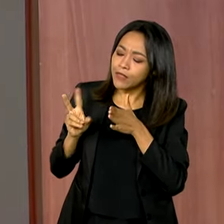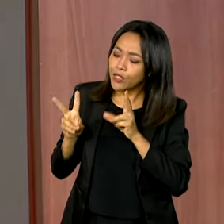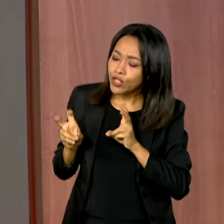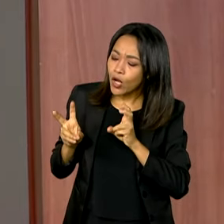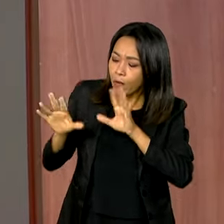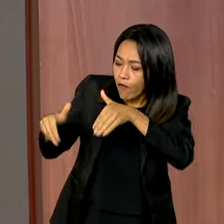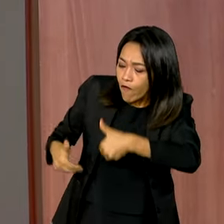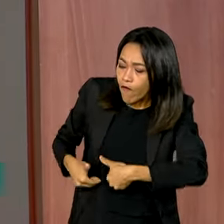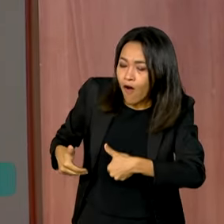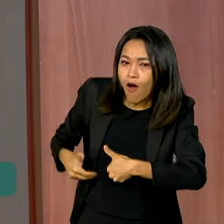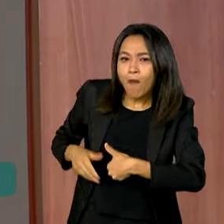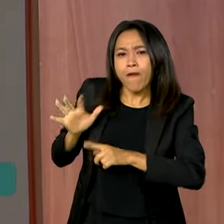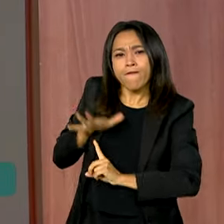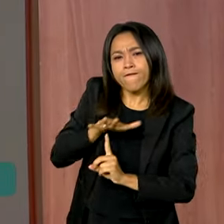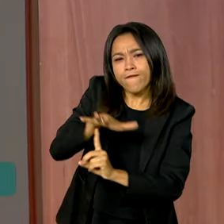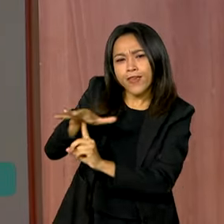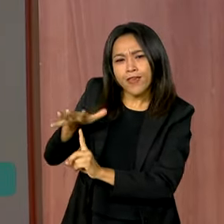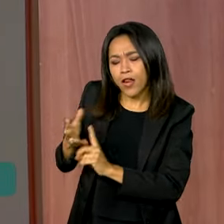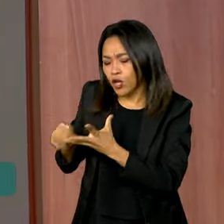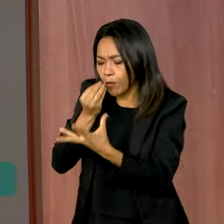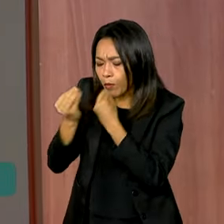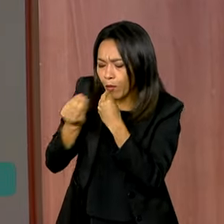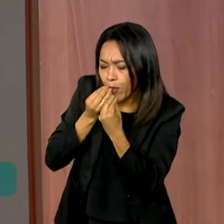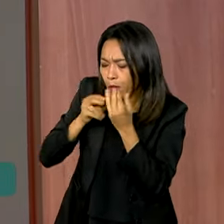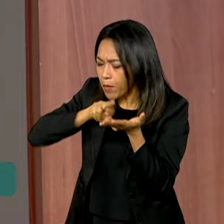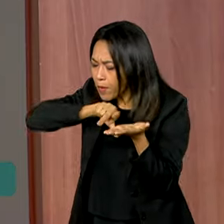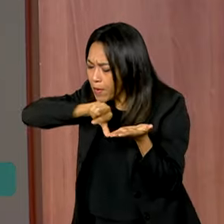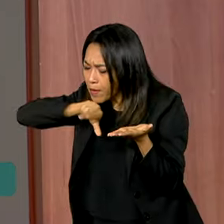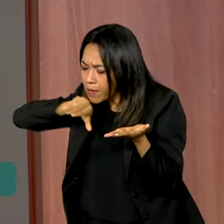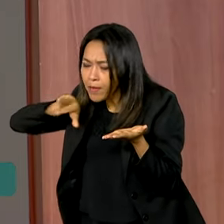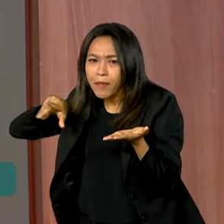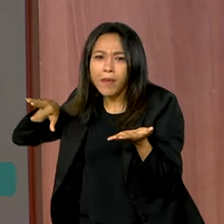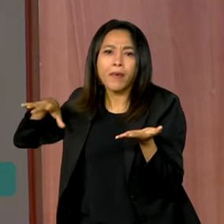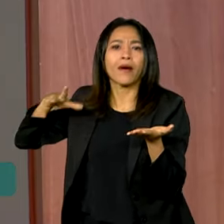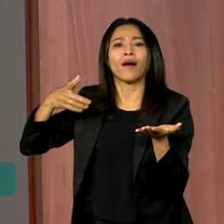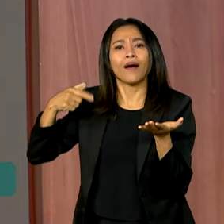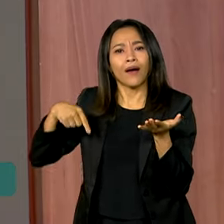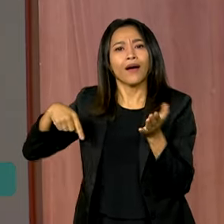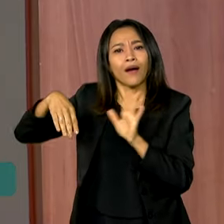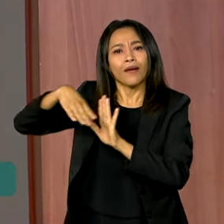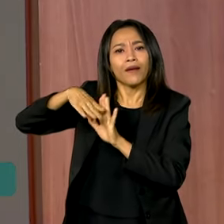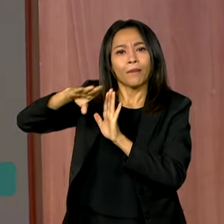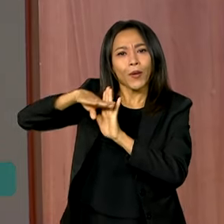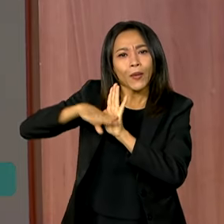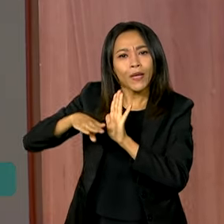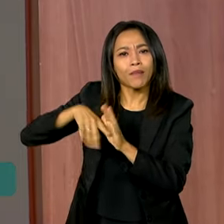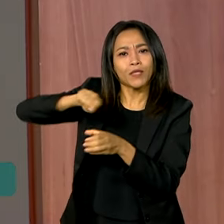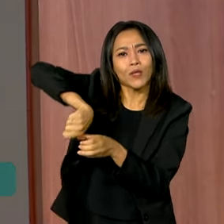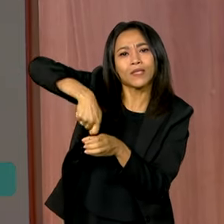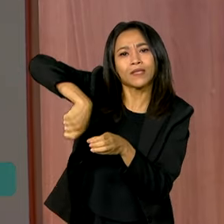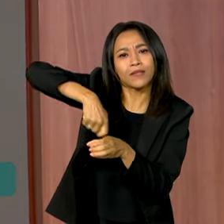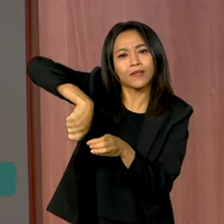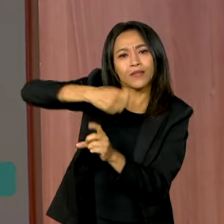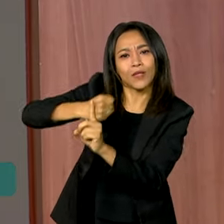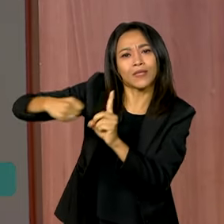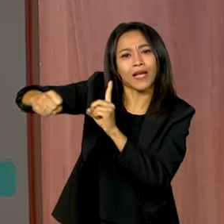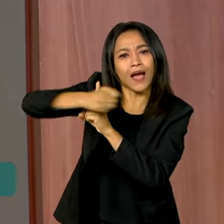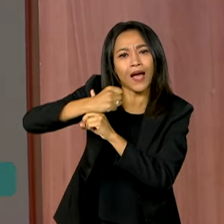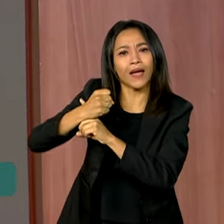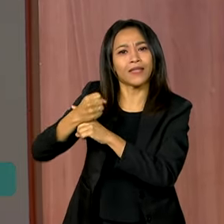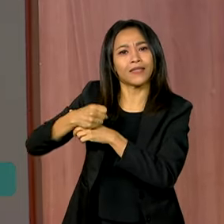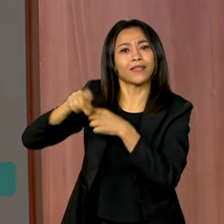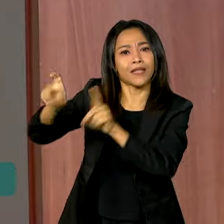fome. Terá as feiras, alimentos, cozinha, dos movimentos sociais organizados, agricultura familiar,